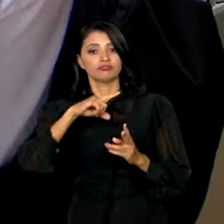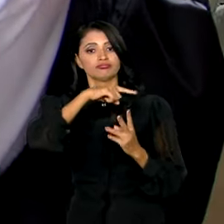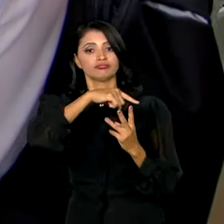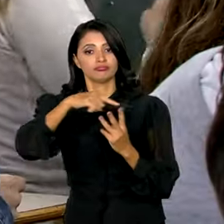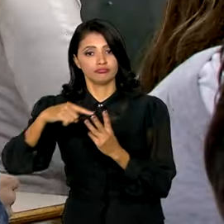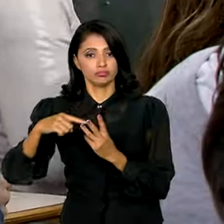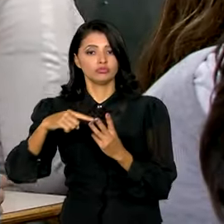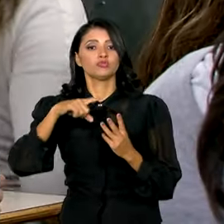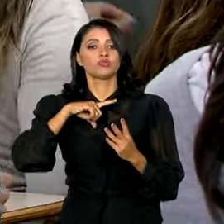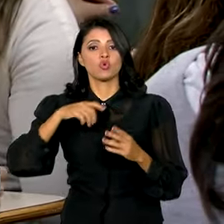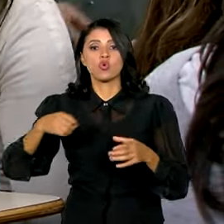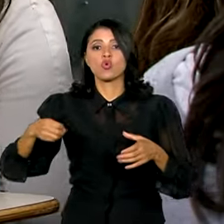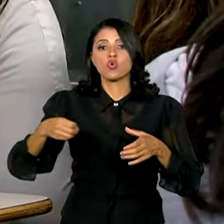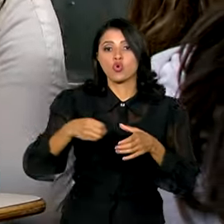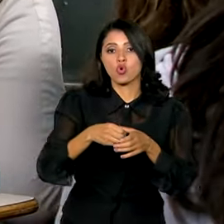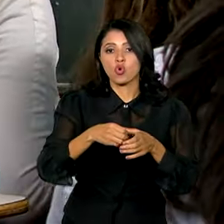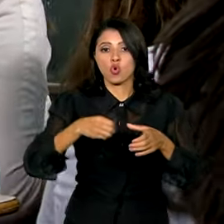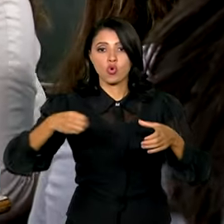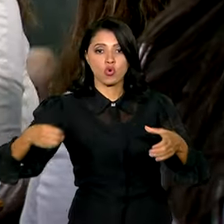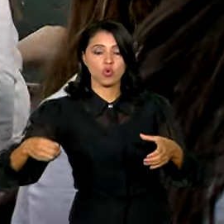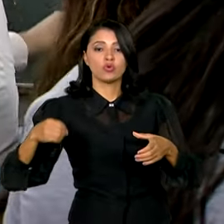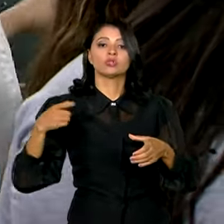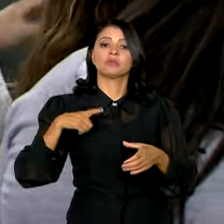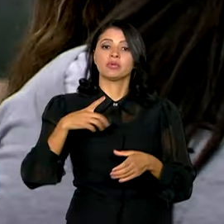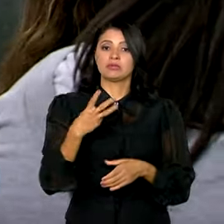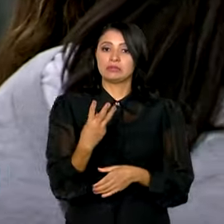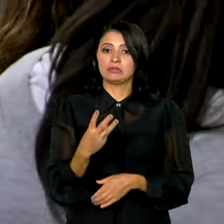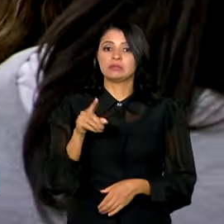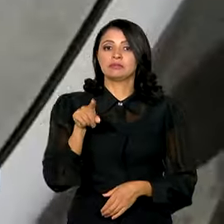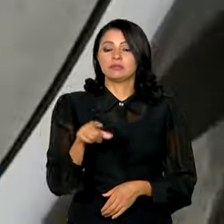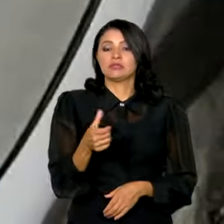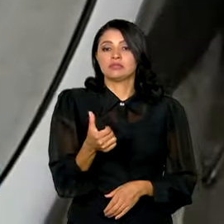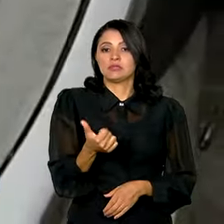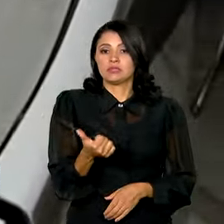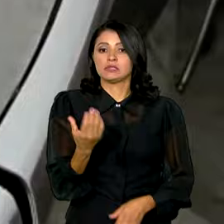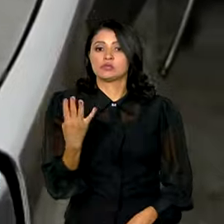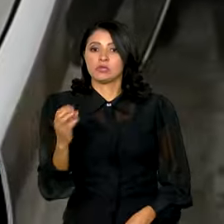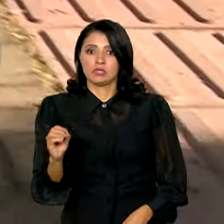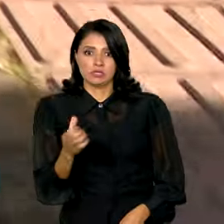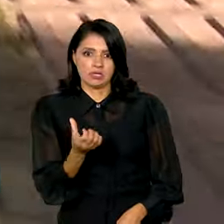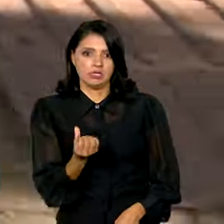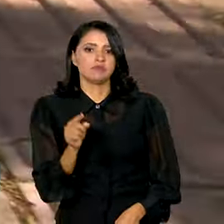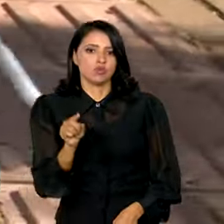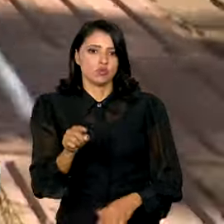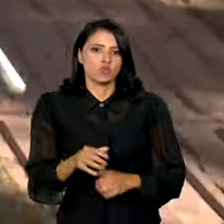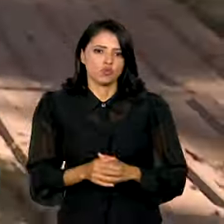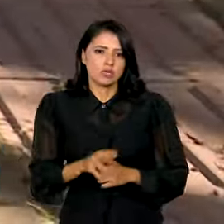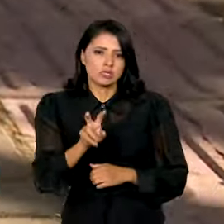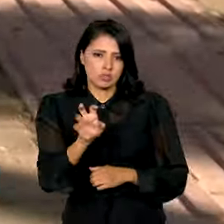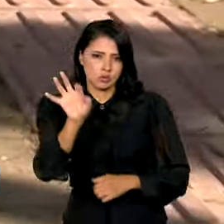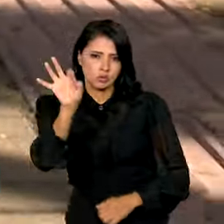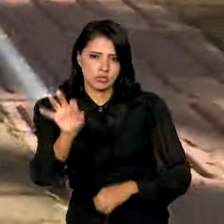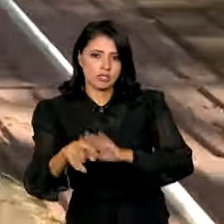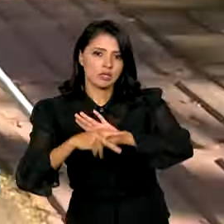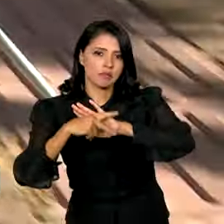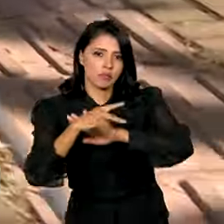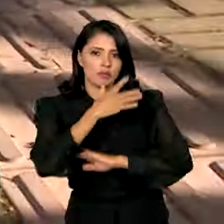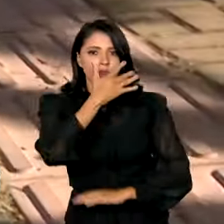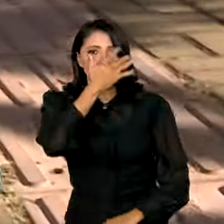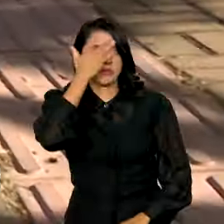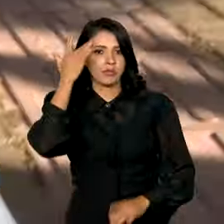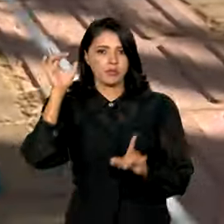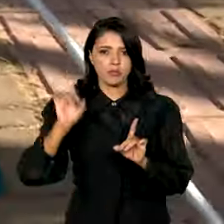de cotas para preencher as 6.640 vagas. 5% delas estão reservadas para